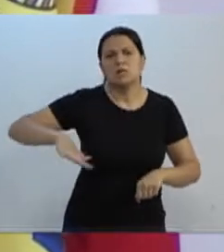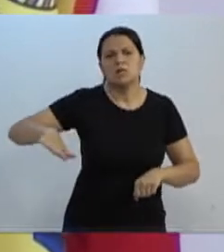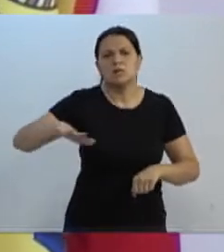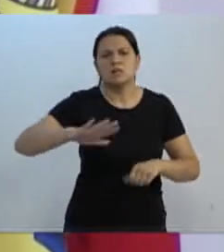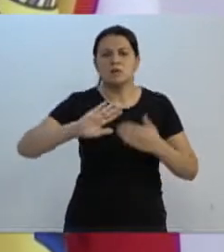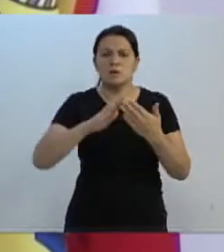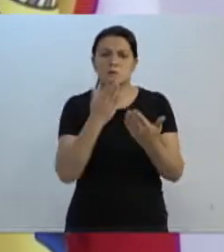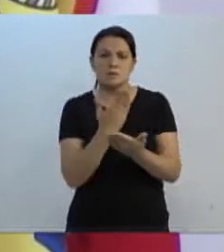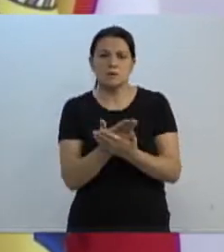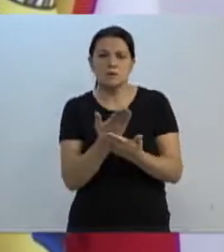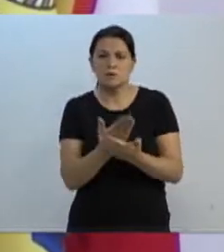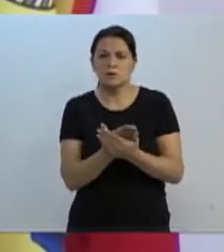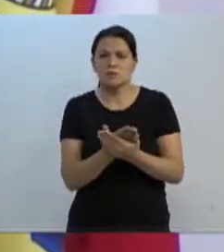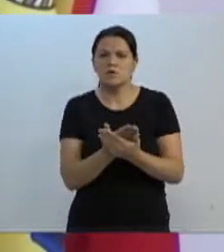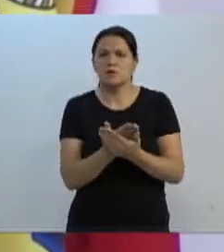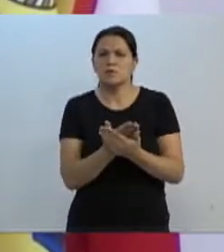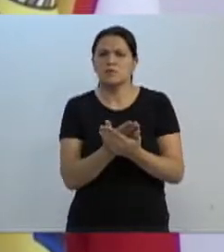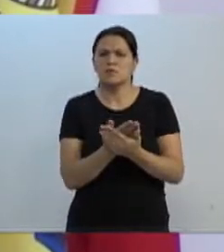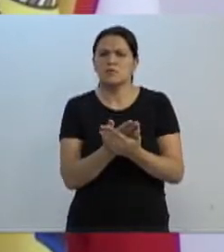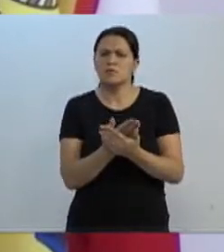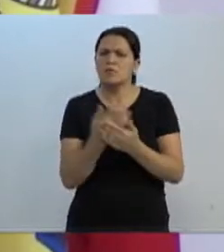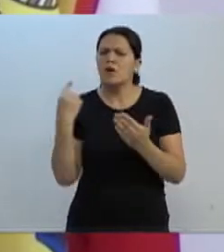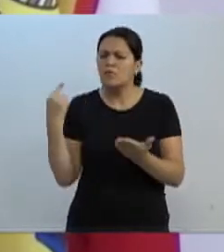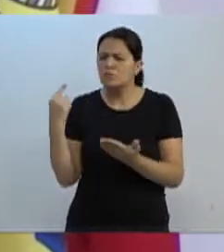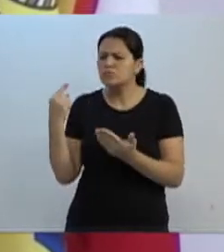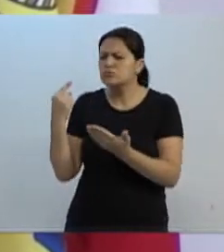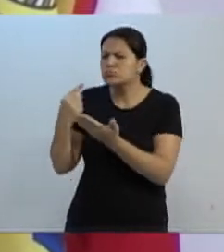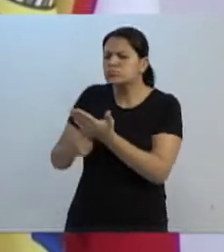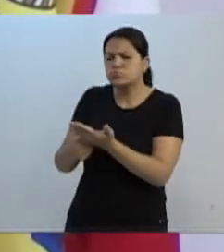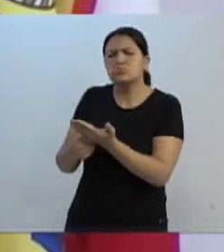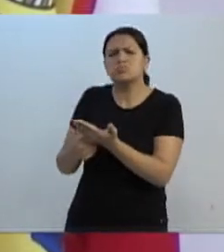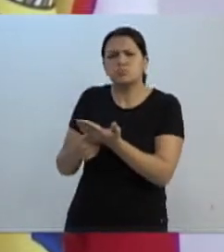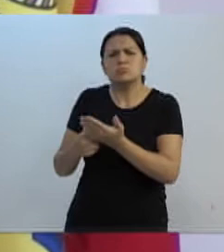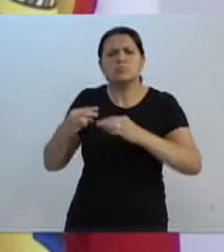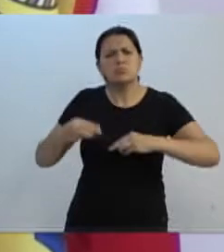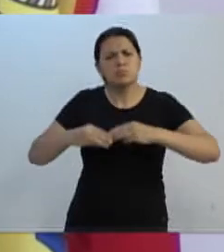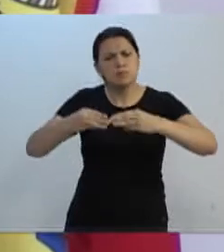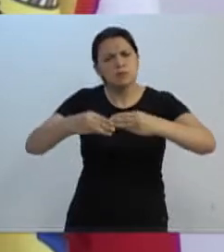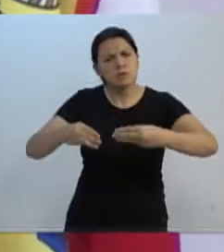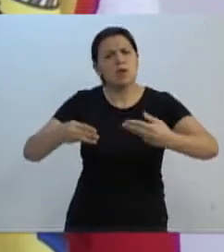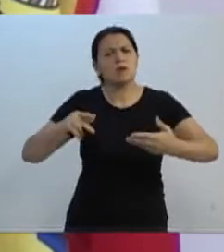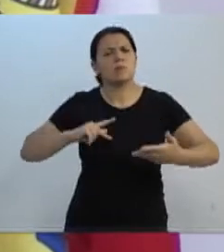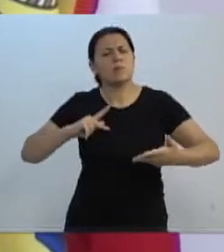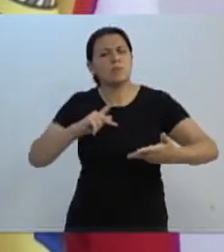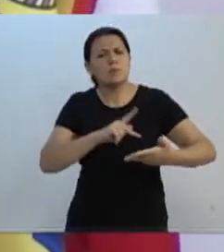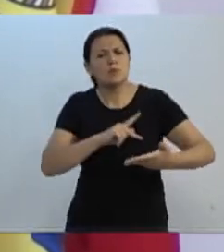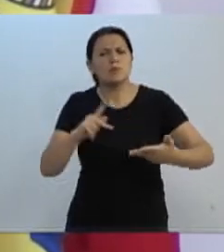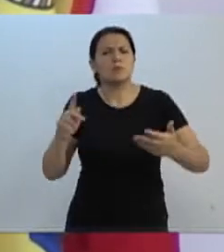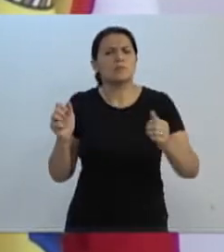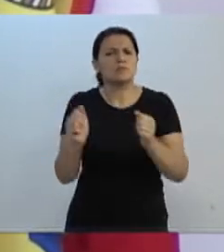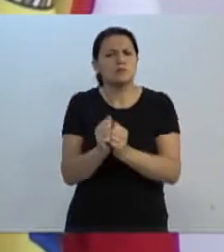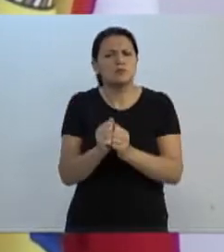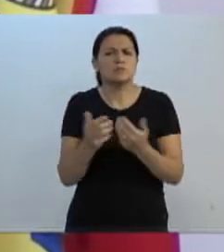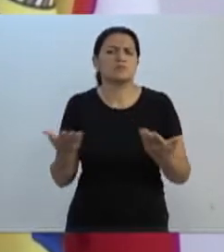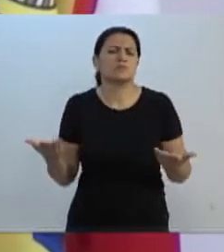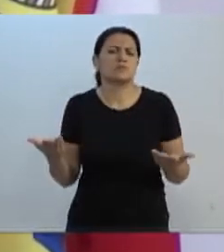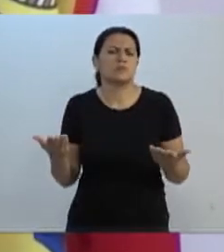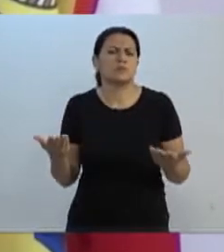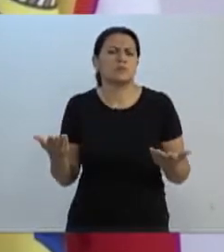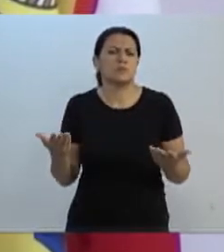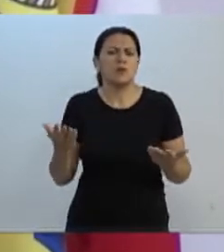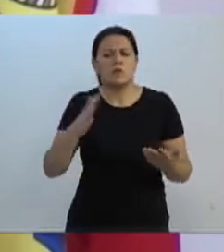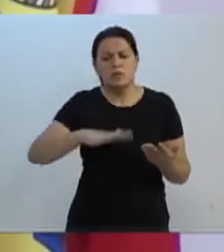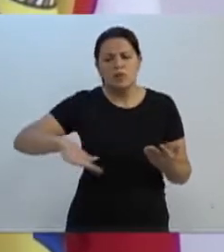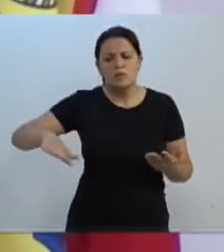escola. Faz um acordo com o Ministério Público, faz alguma coisa com o MP, fala com eles, olha, gente, pelo menos nessa